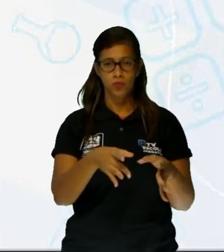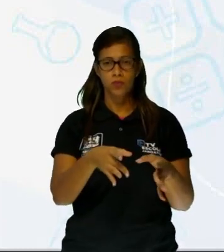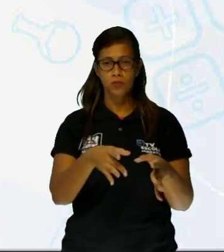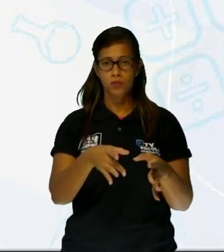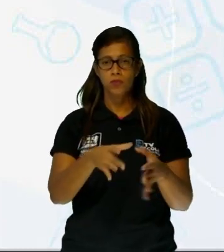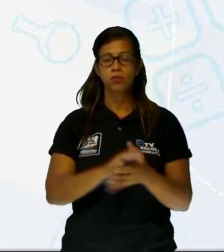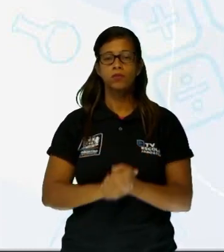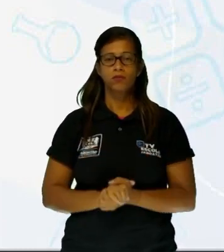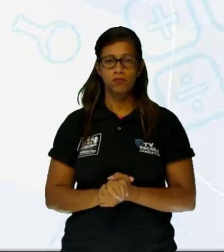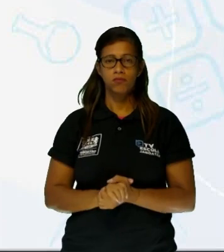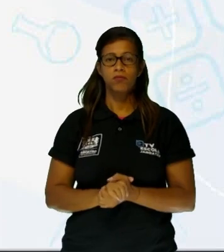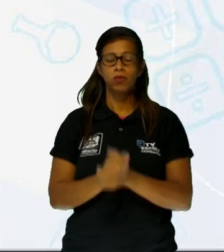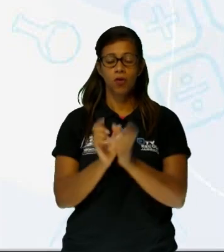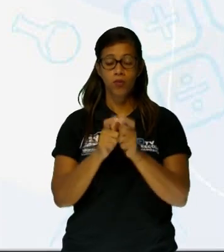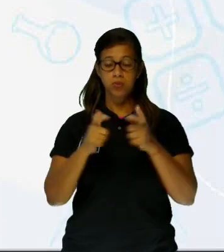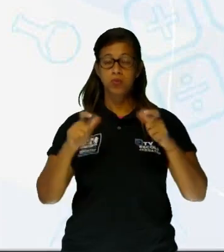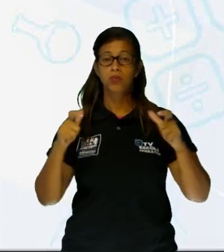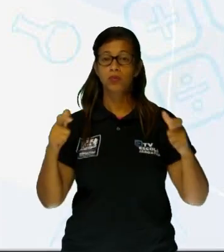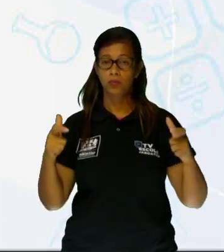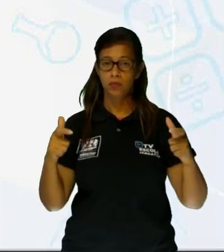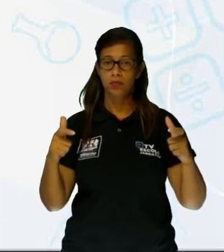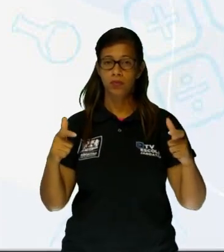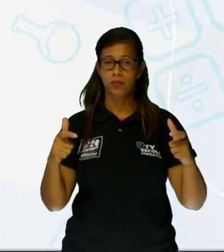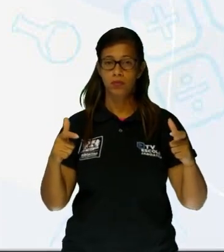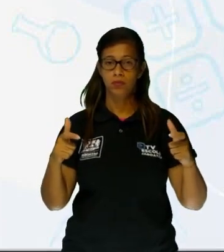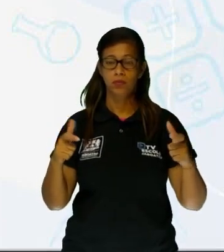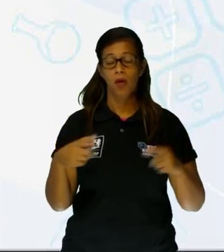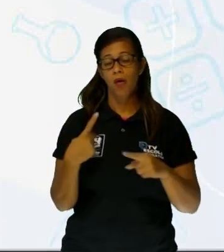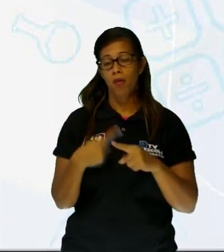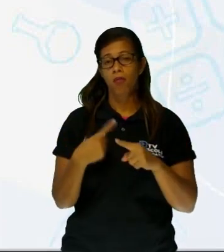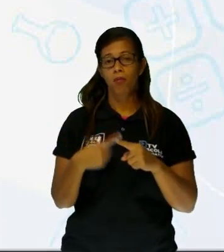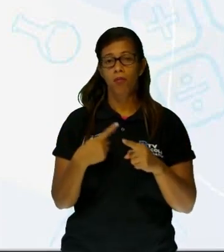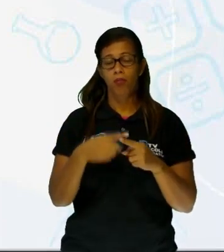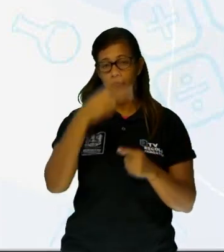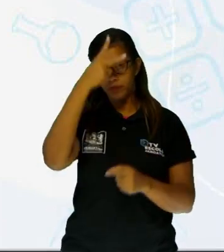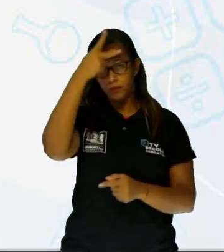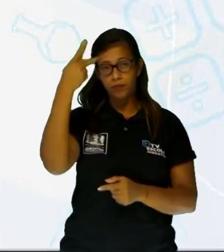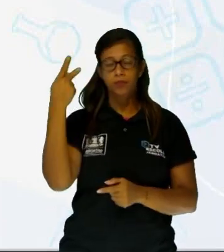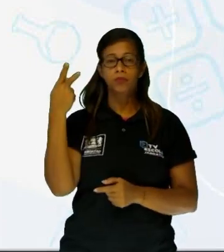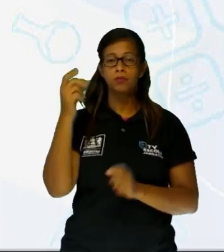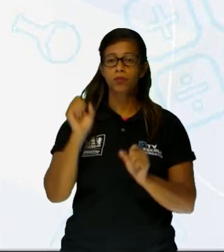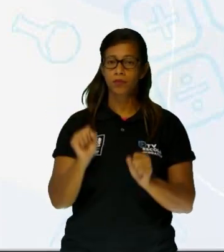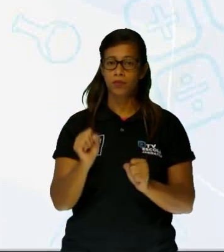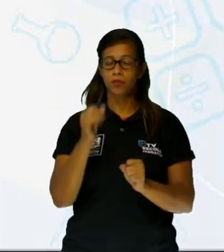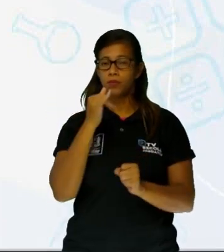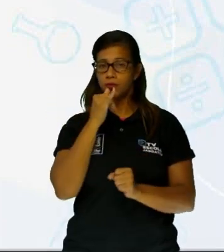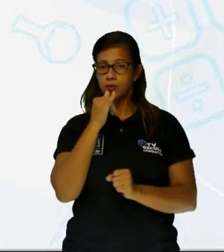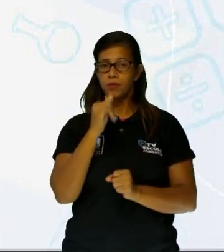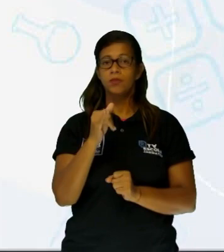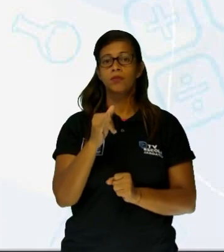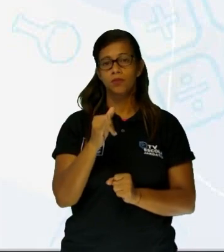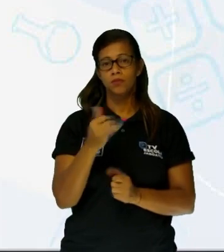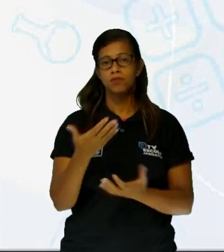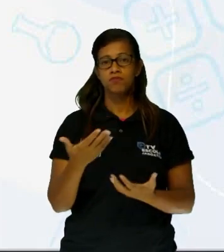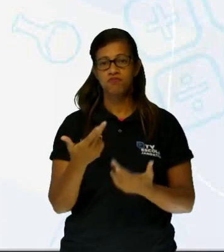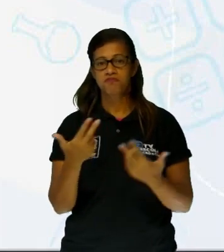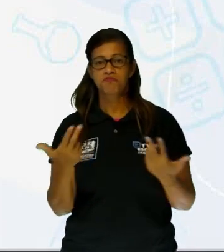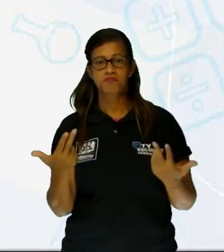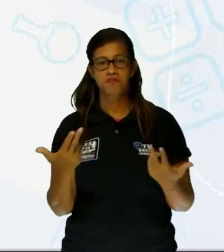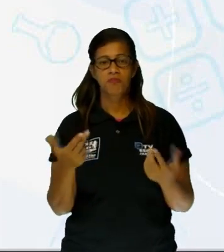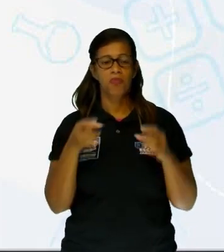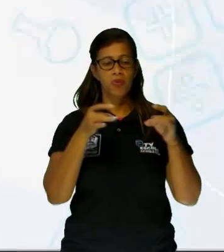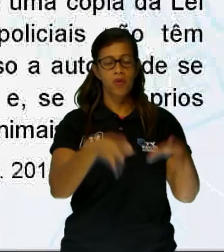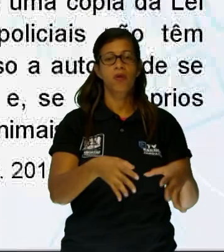de 100%, porque um criminoso pode ter alegado mais de um motivo para abandonar o seu animal. Revista da Folha, 7 de janeiro de